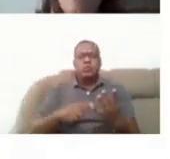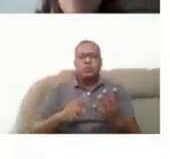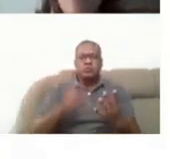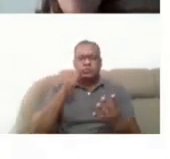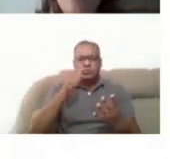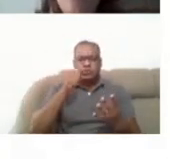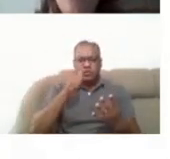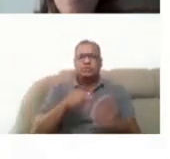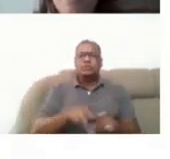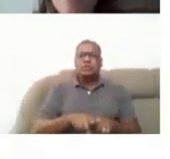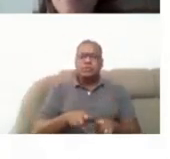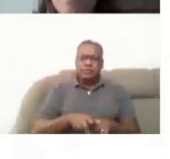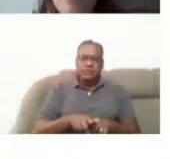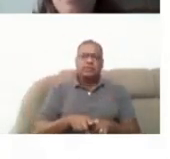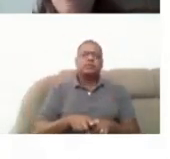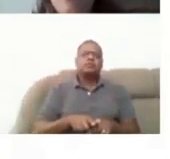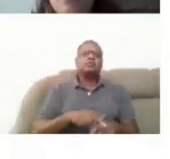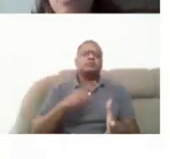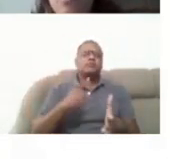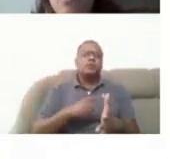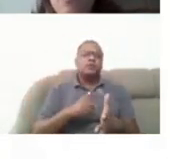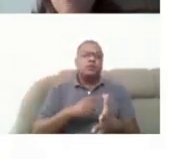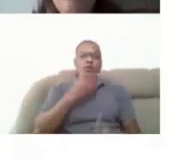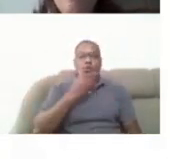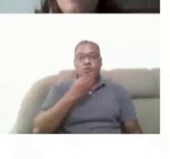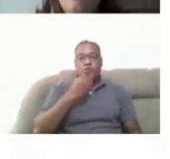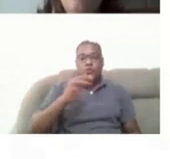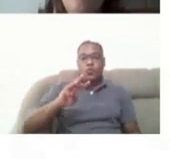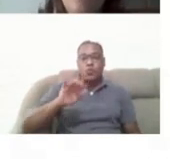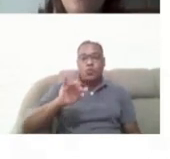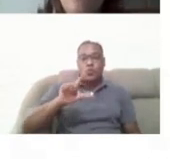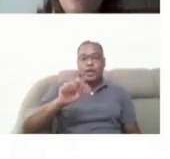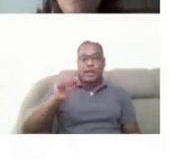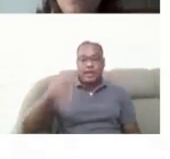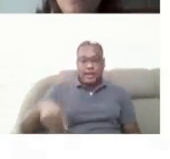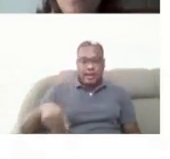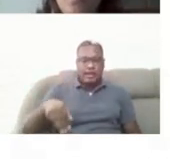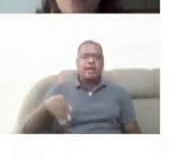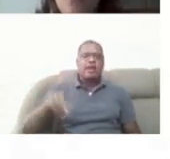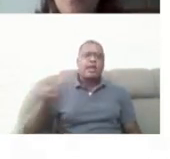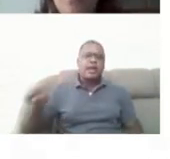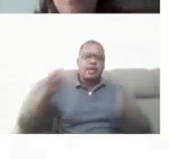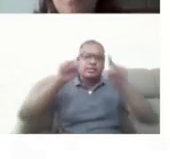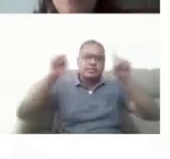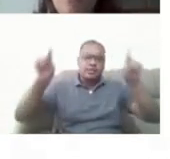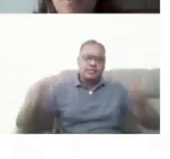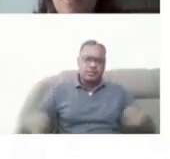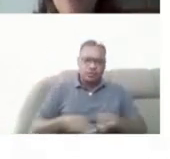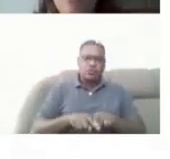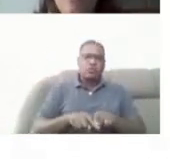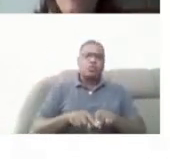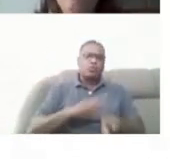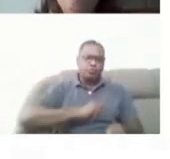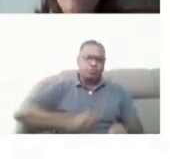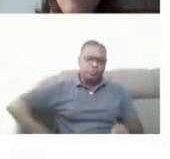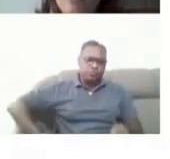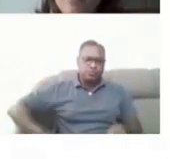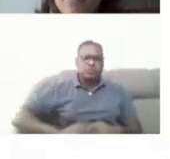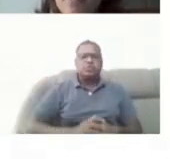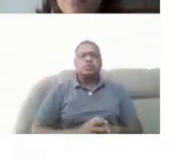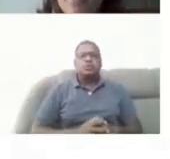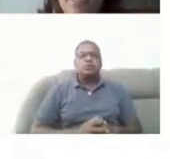de São Paulo, do William, que era um servidor, né? De uma instituição pública do estado de São Paulo e da